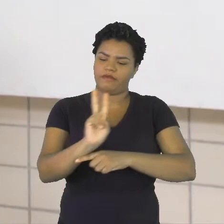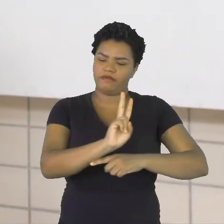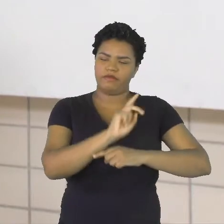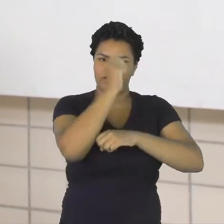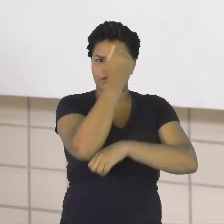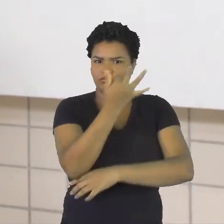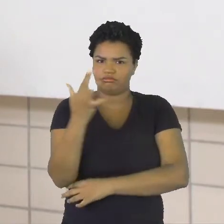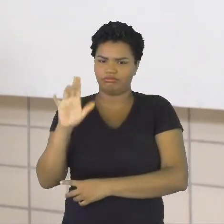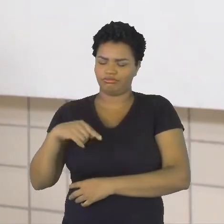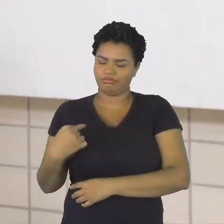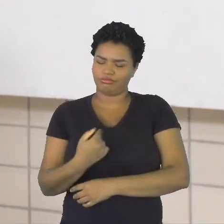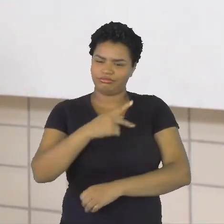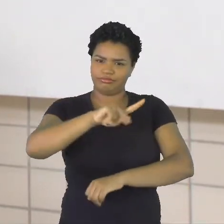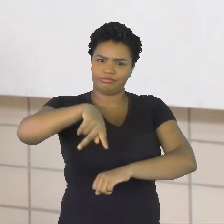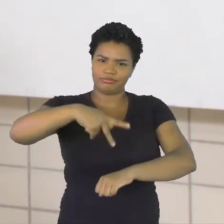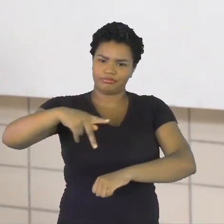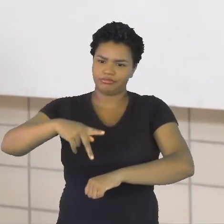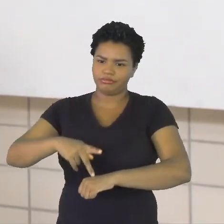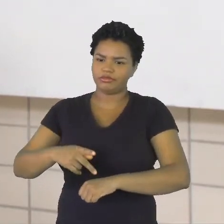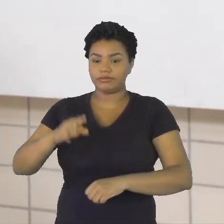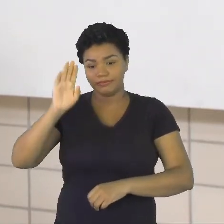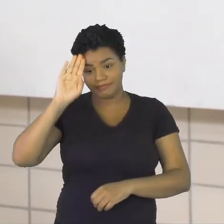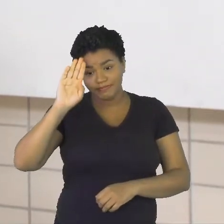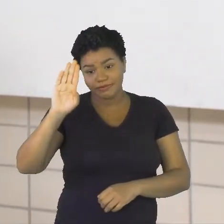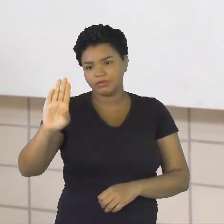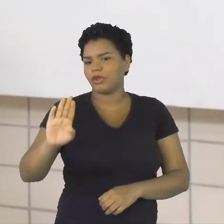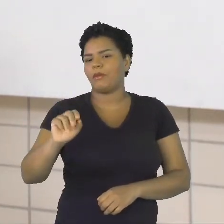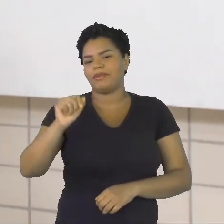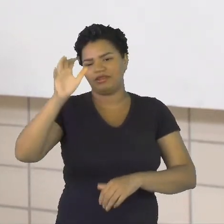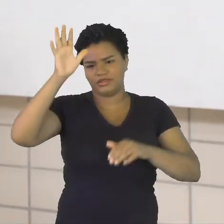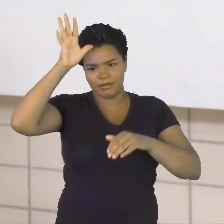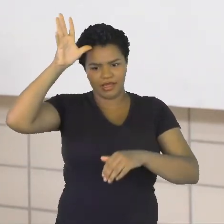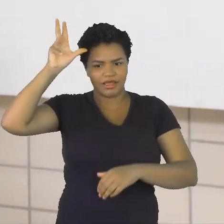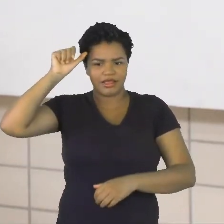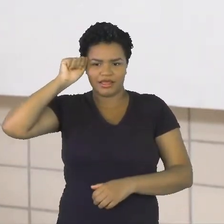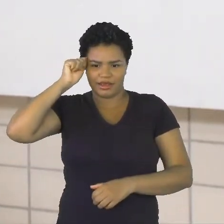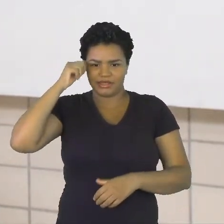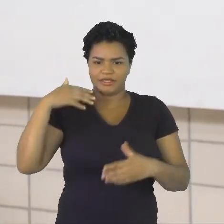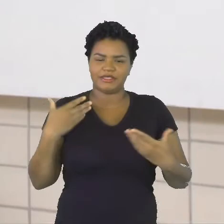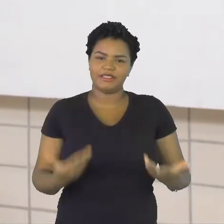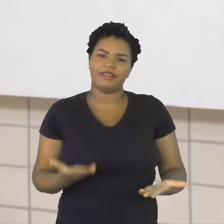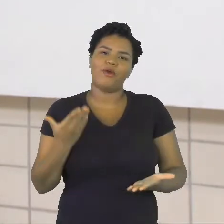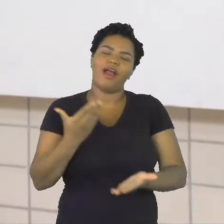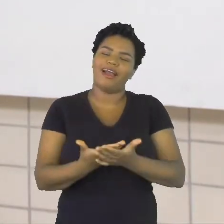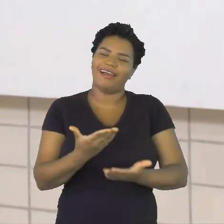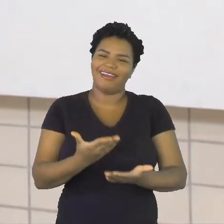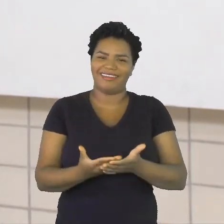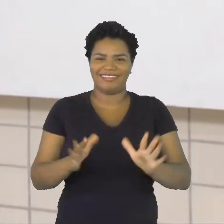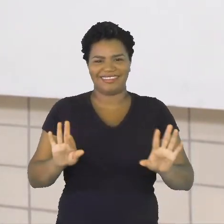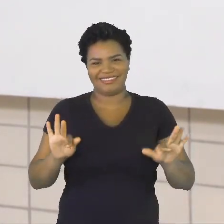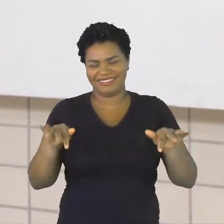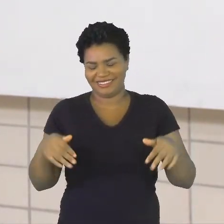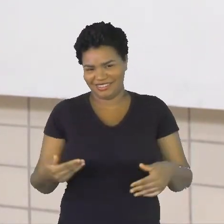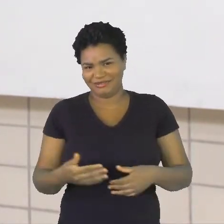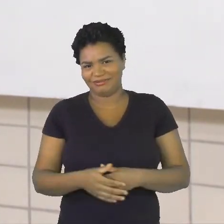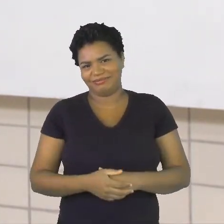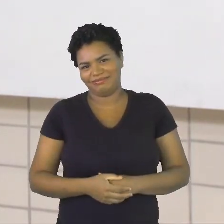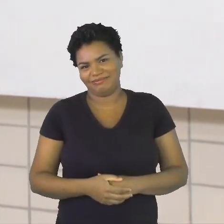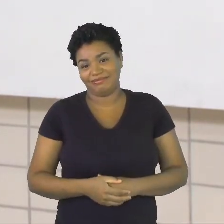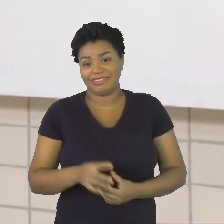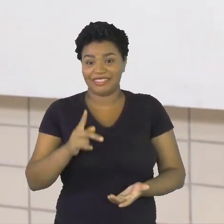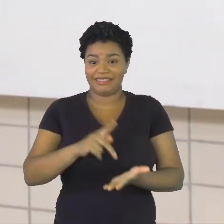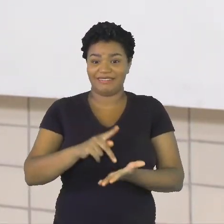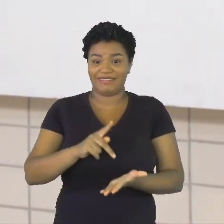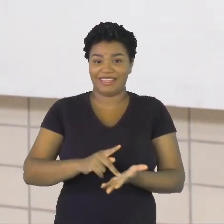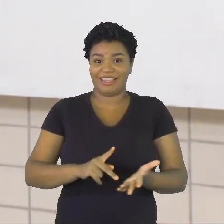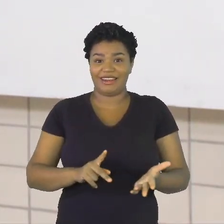nosso país, especialmente da Mata Atlântica, tá? Meninos, a nossa aula está chegando ao final, na verdade, ao